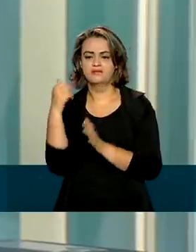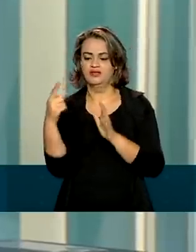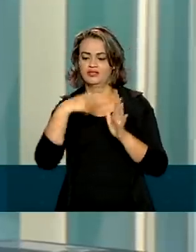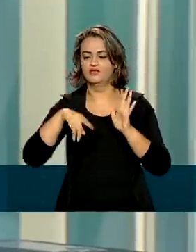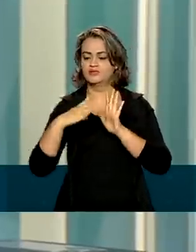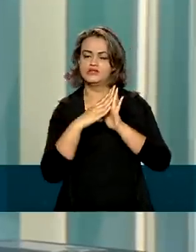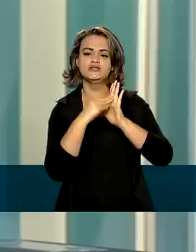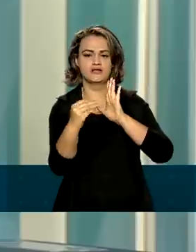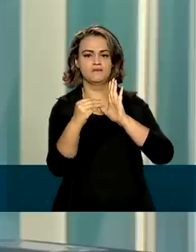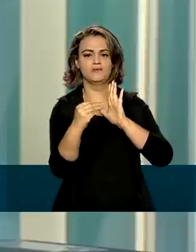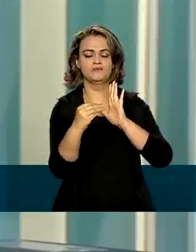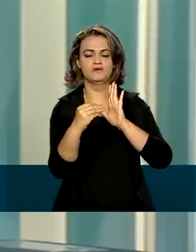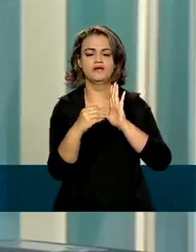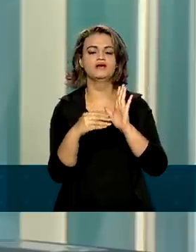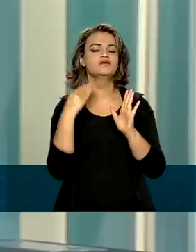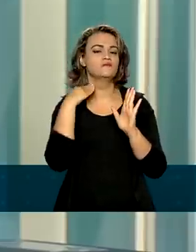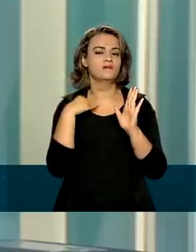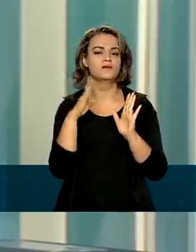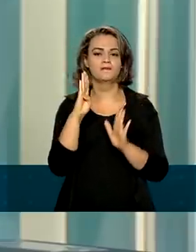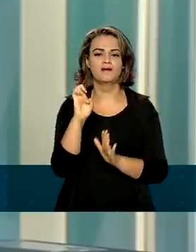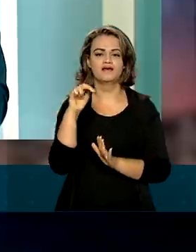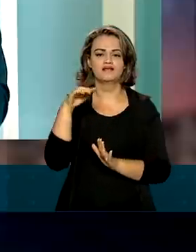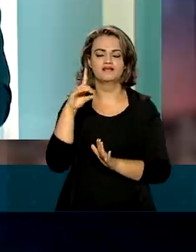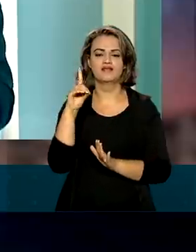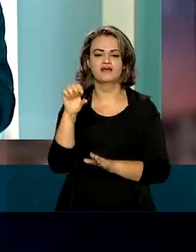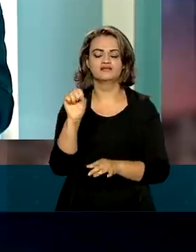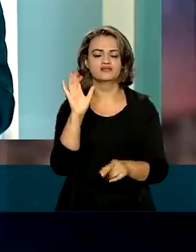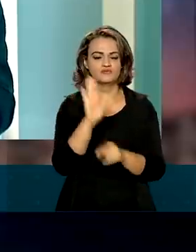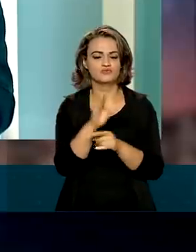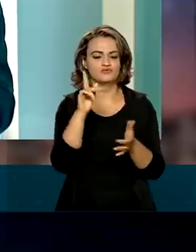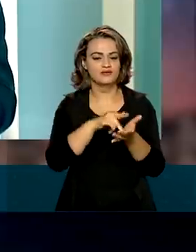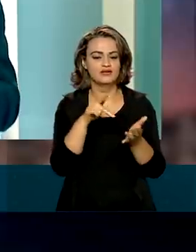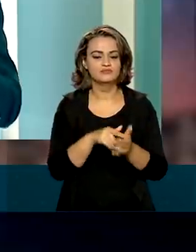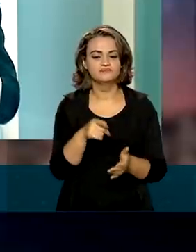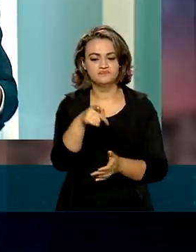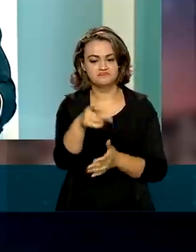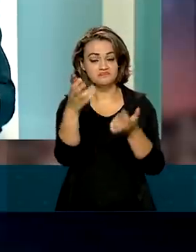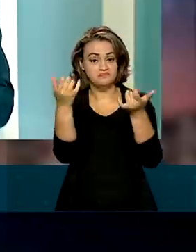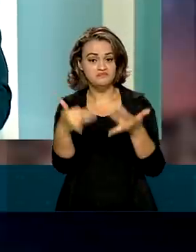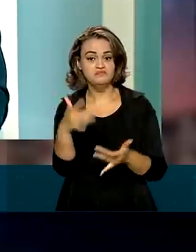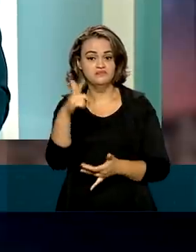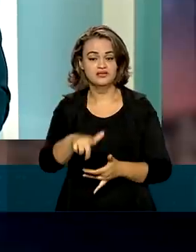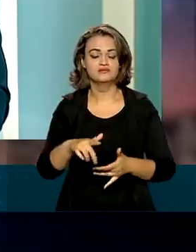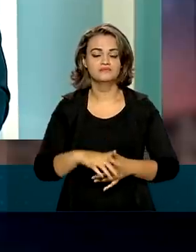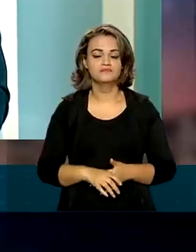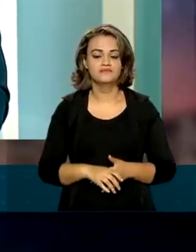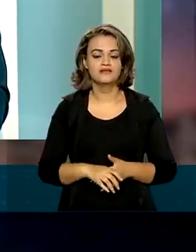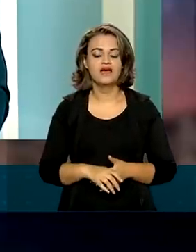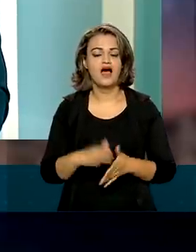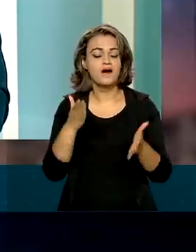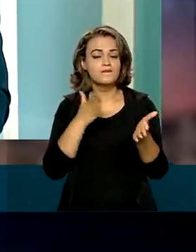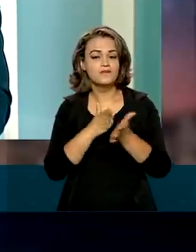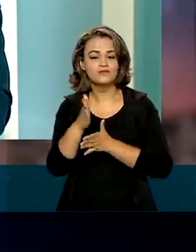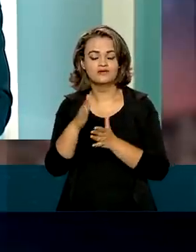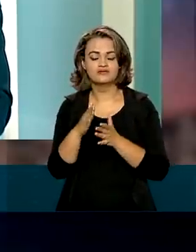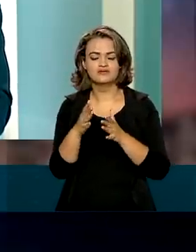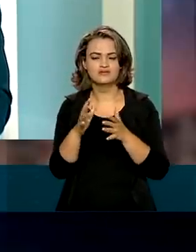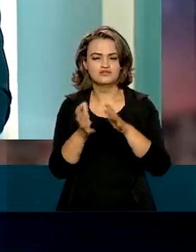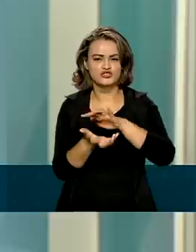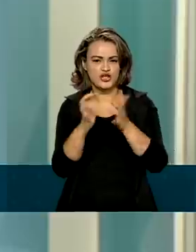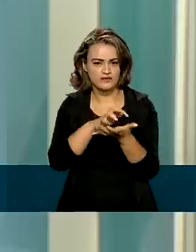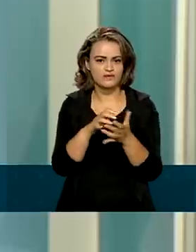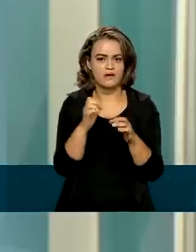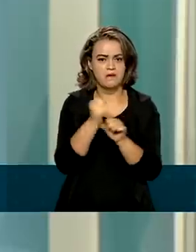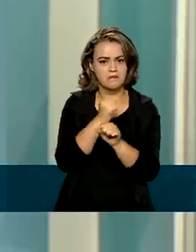vários países e o BNDES foi uma peça-chave nessa agenda. Segundo o presidente do BNDES, a aprovação das reformas